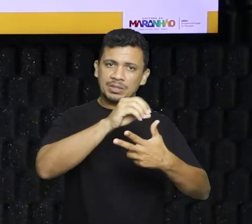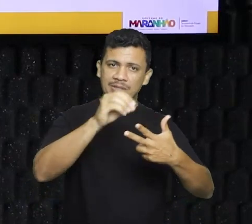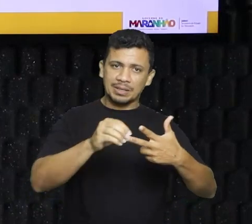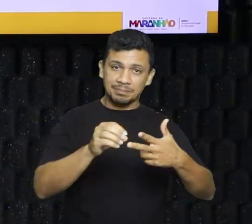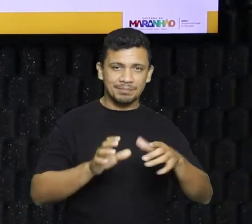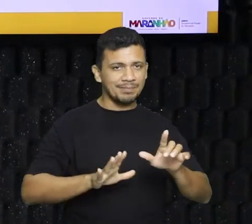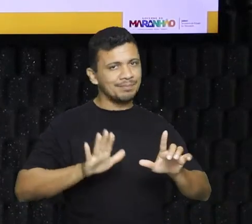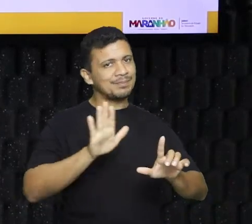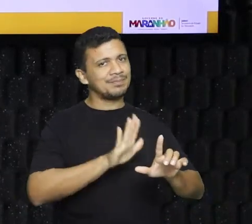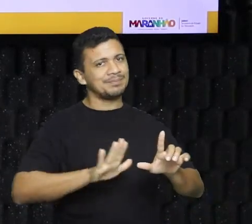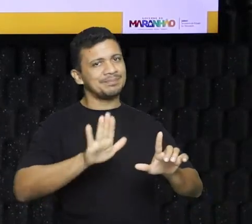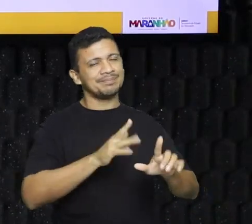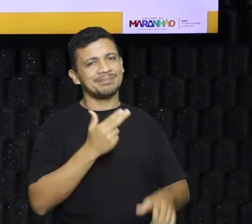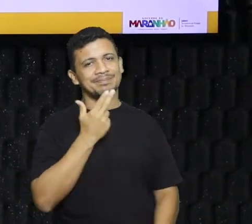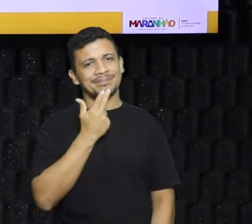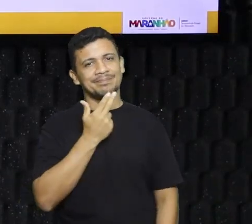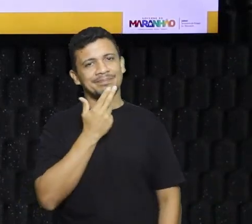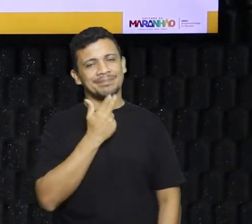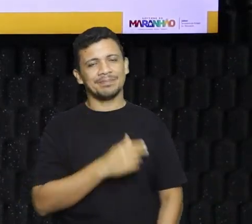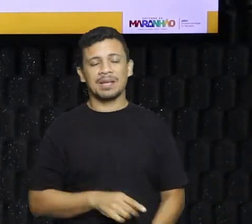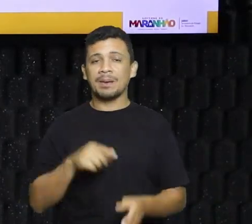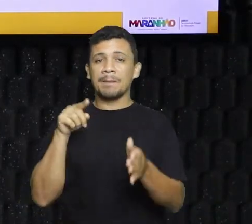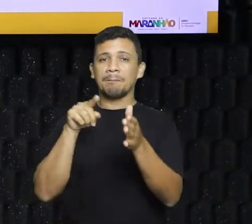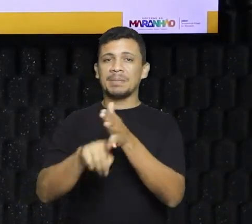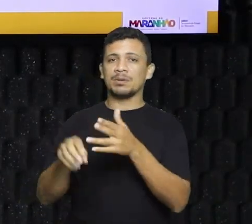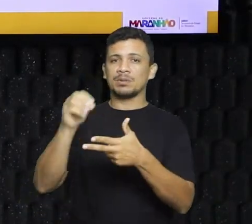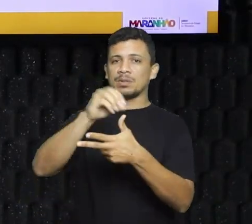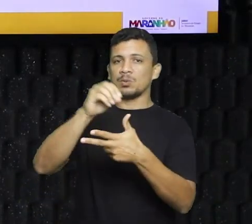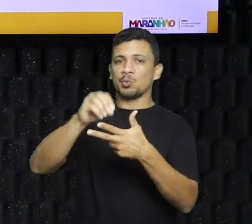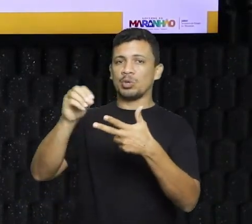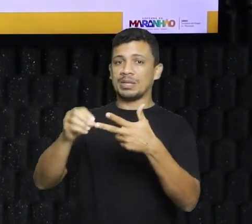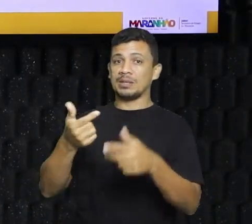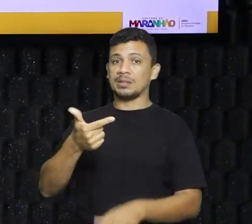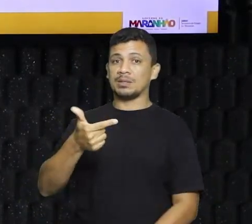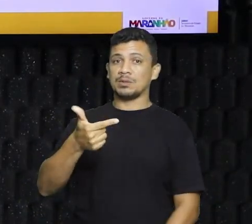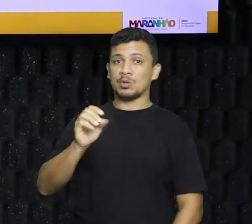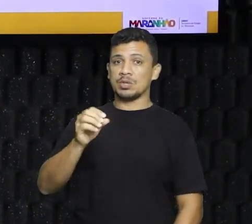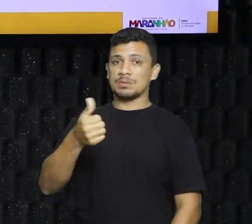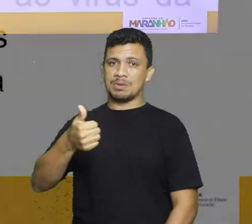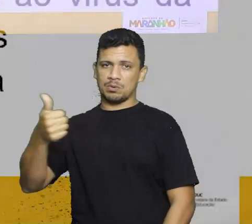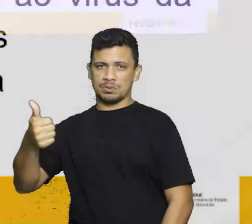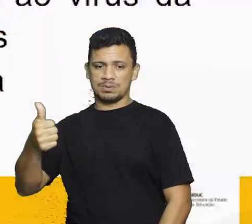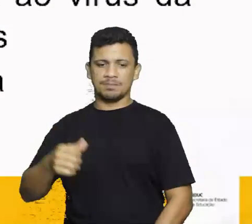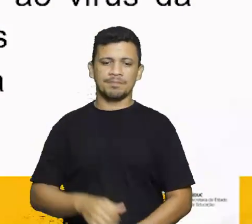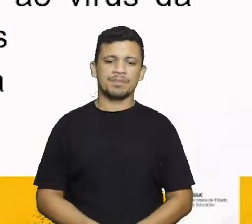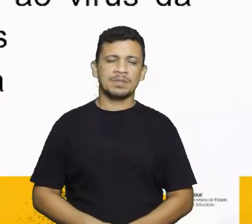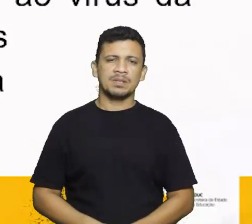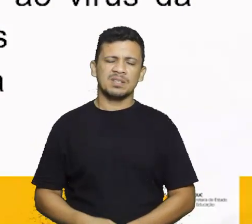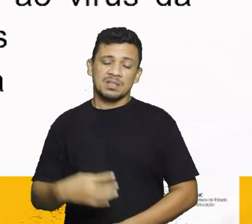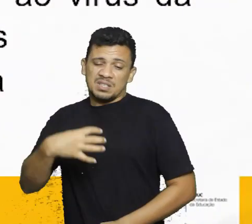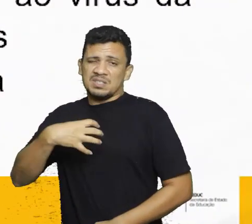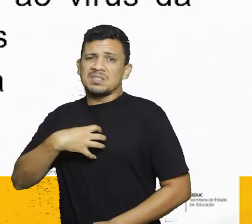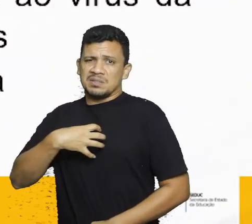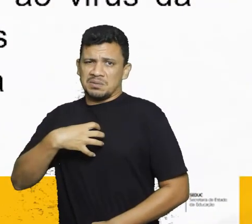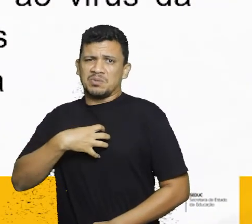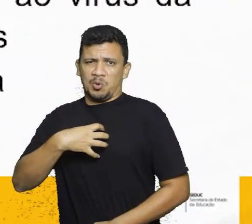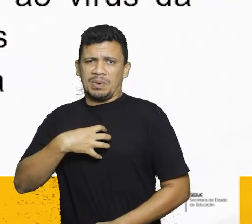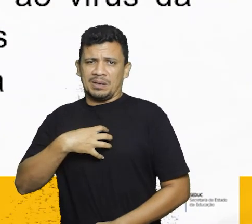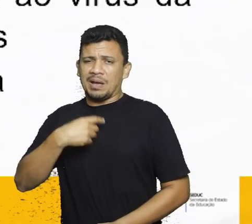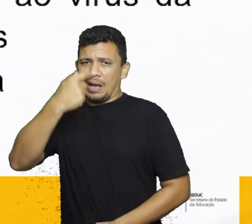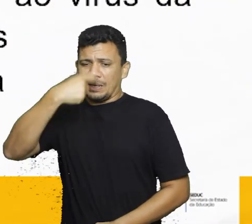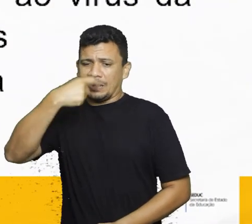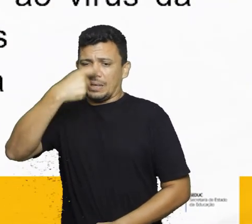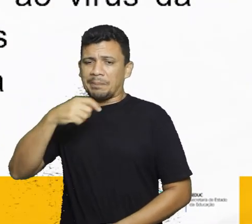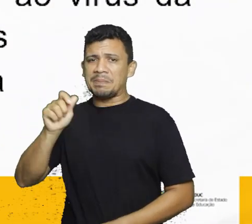plataforma Gonçalves Dias. Questão do Enem 2011, olha só o que ela diz. Os sintomas mais sérios da gripe A